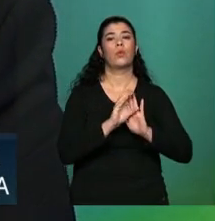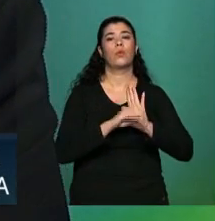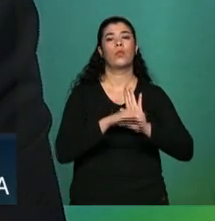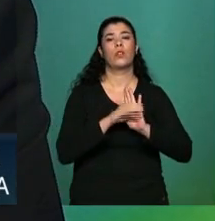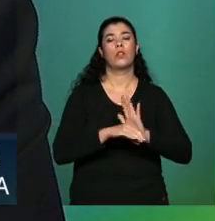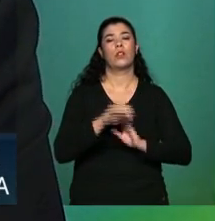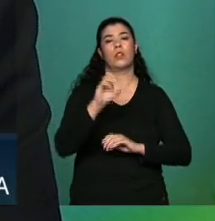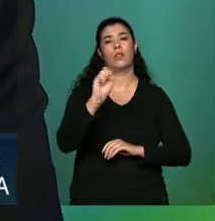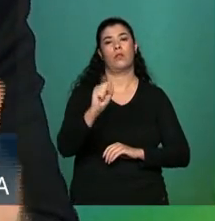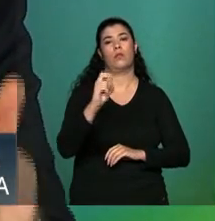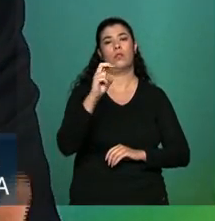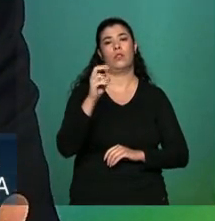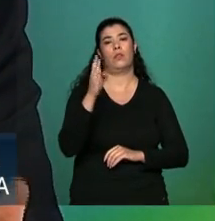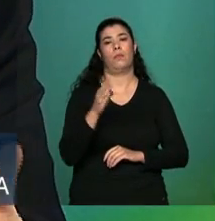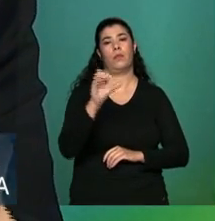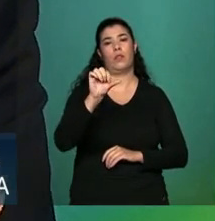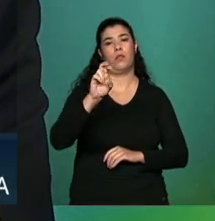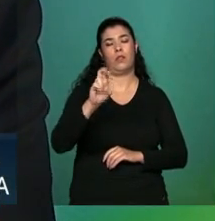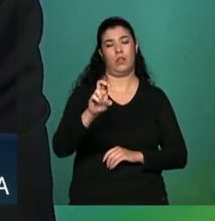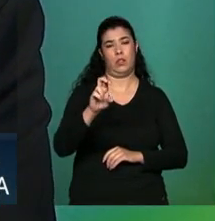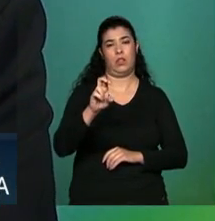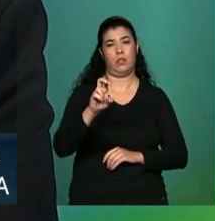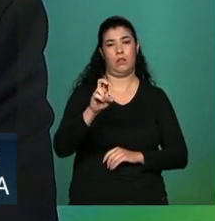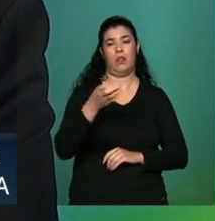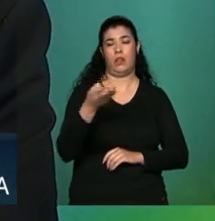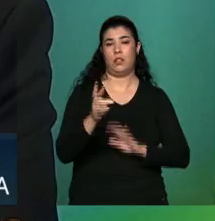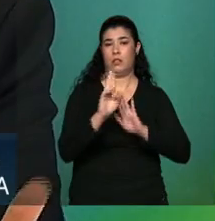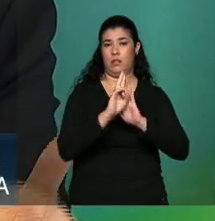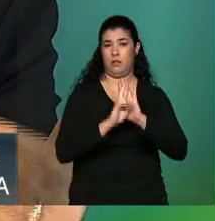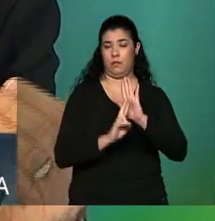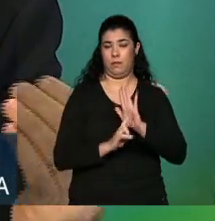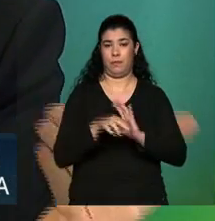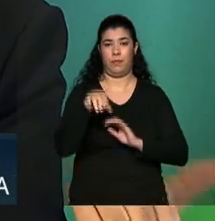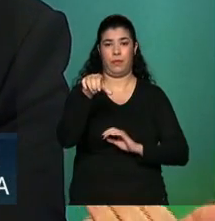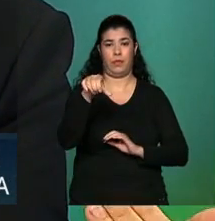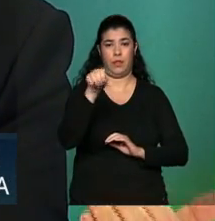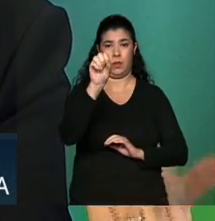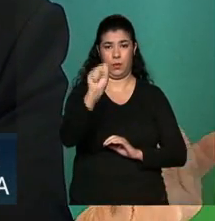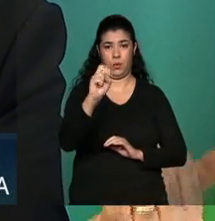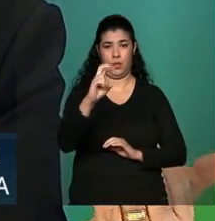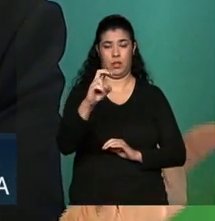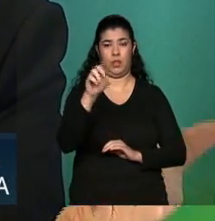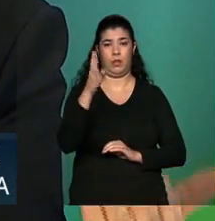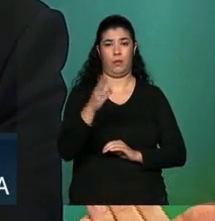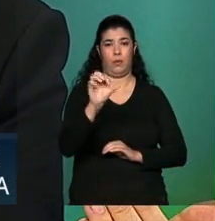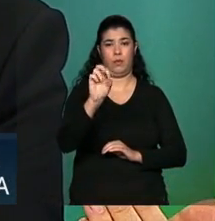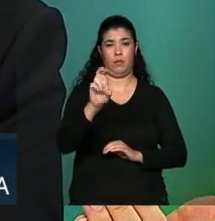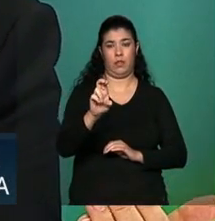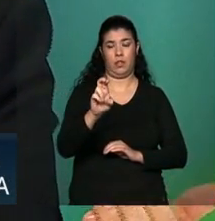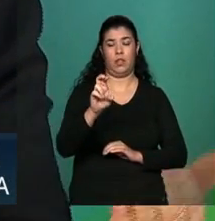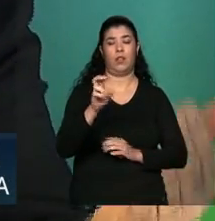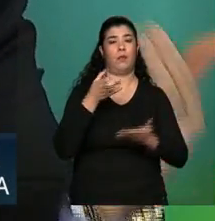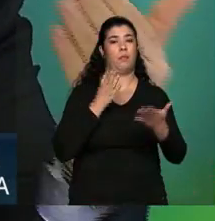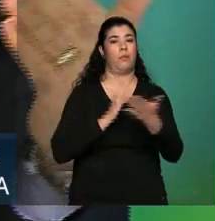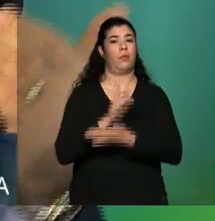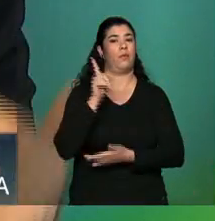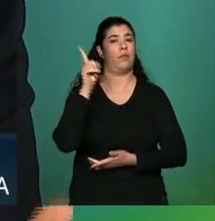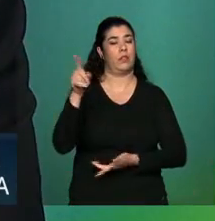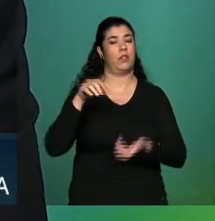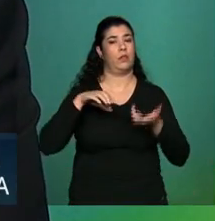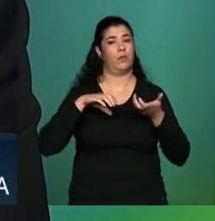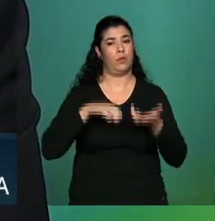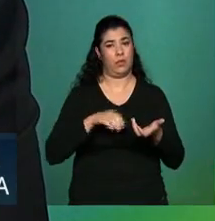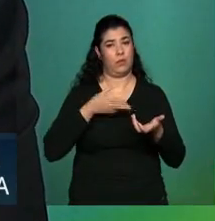85-95 a regra 85-95 aprovada na emenda pelo congresso nacional foi